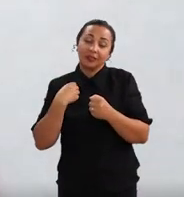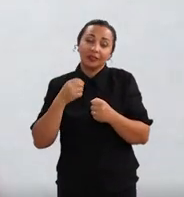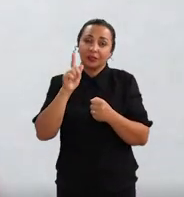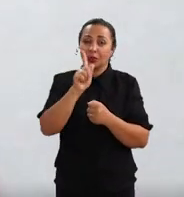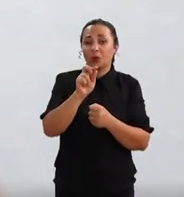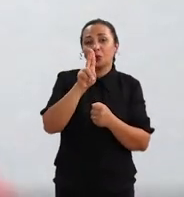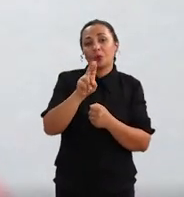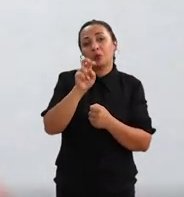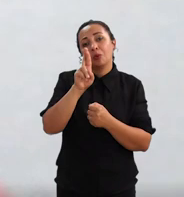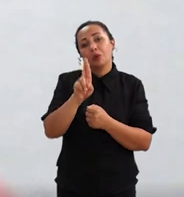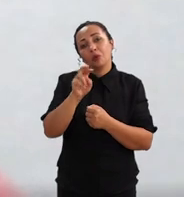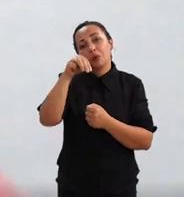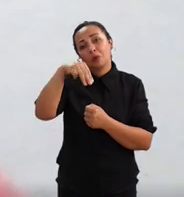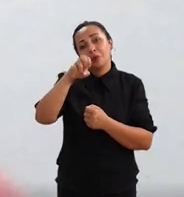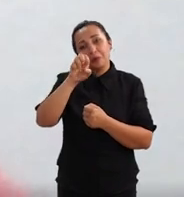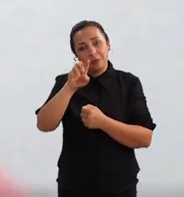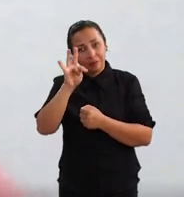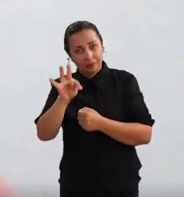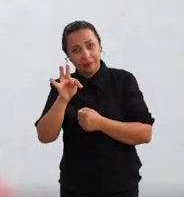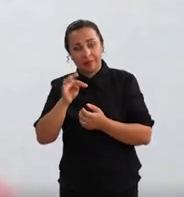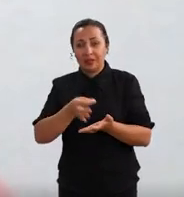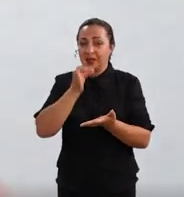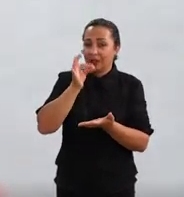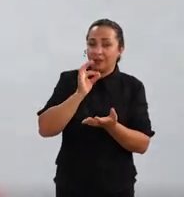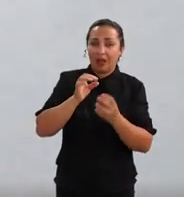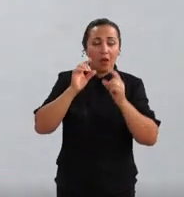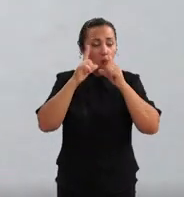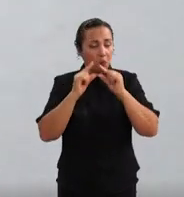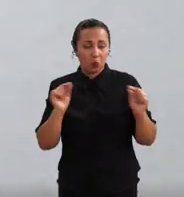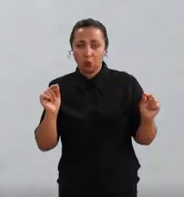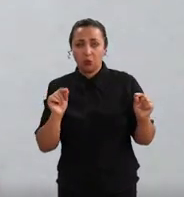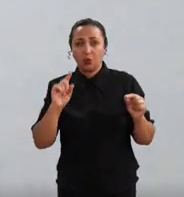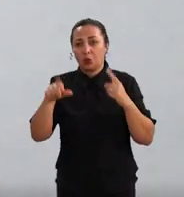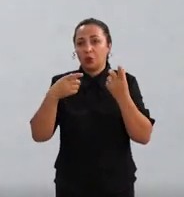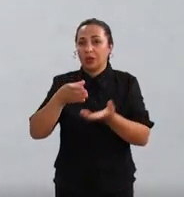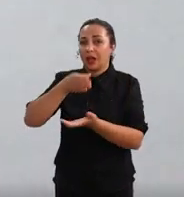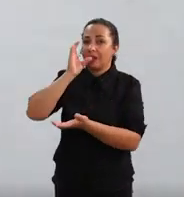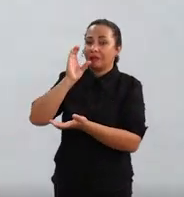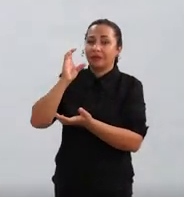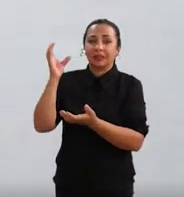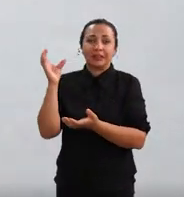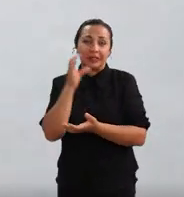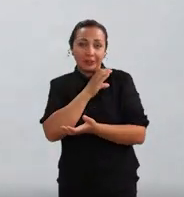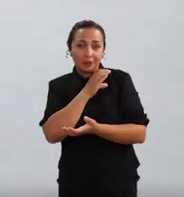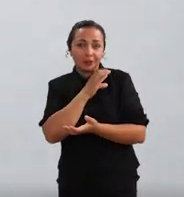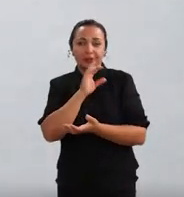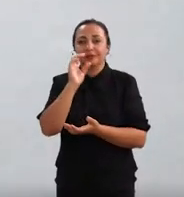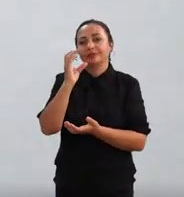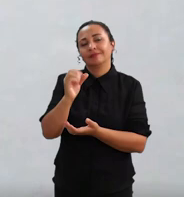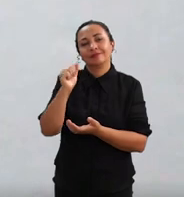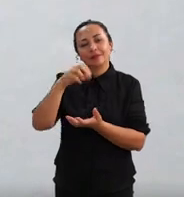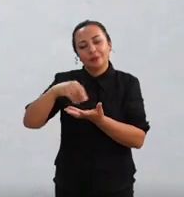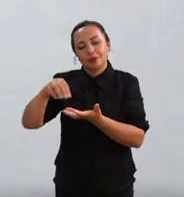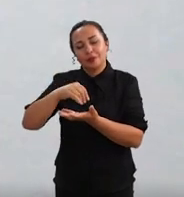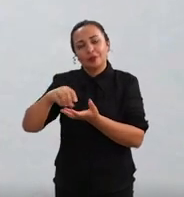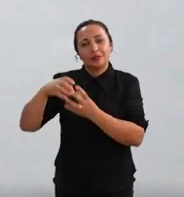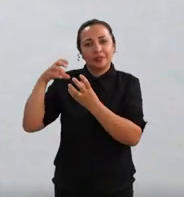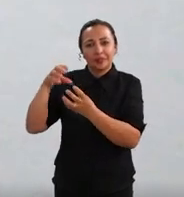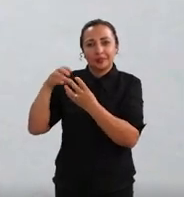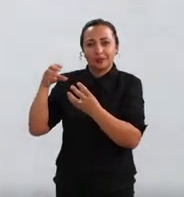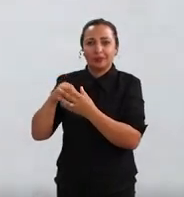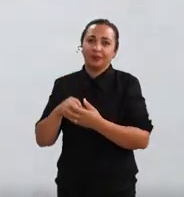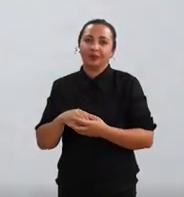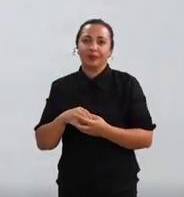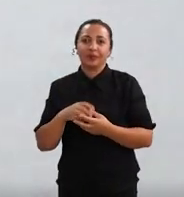Uma coisa é você comprar uma bebida de café puro, outra coisa é você comprar uma bebida quente de café com farelo de cacau.